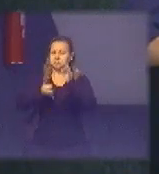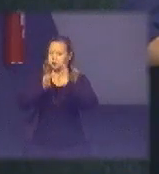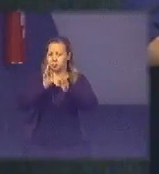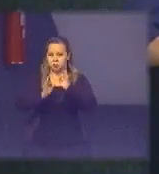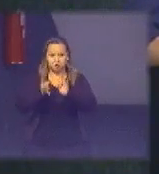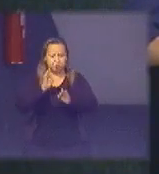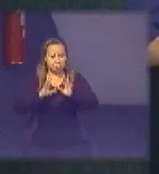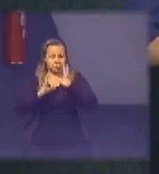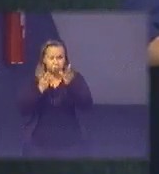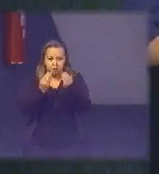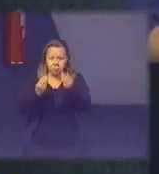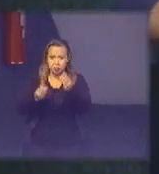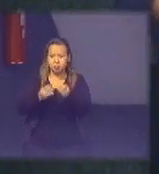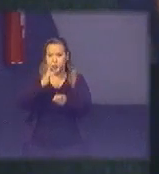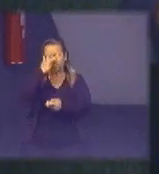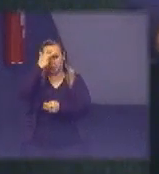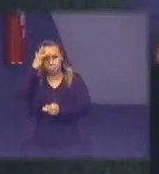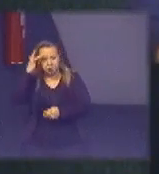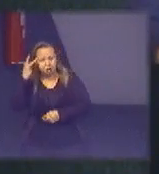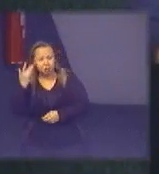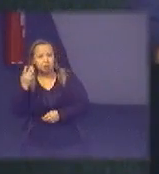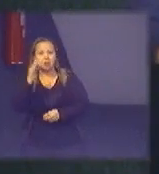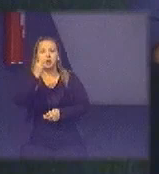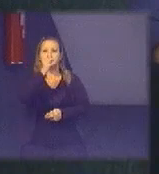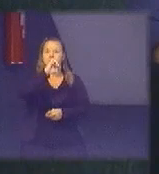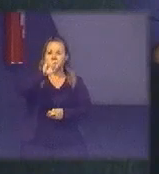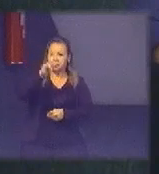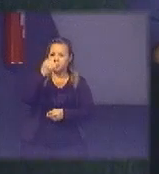muita gente TJ participou